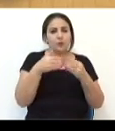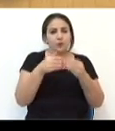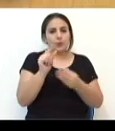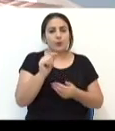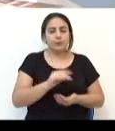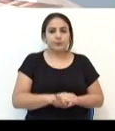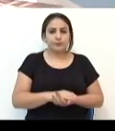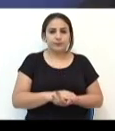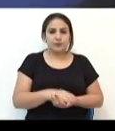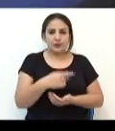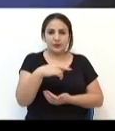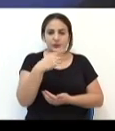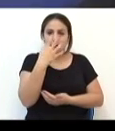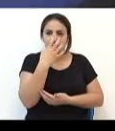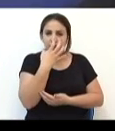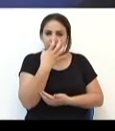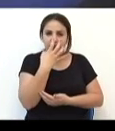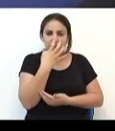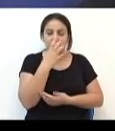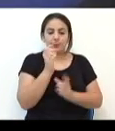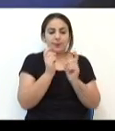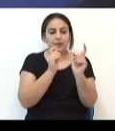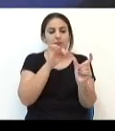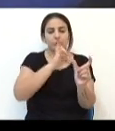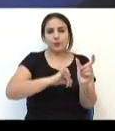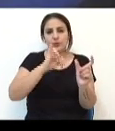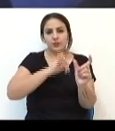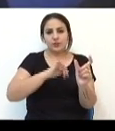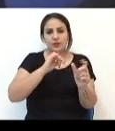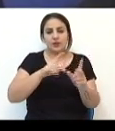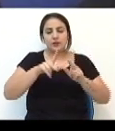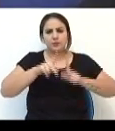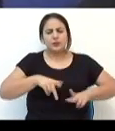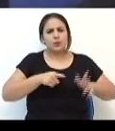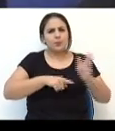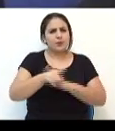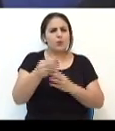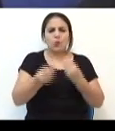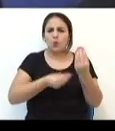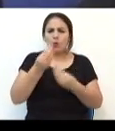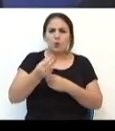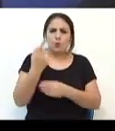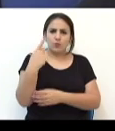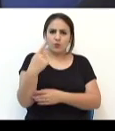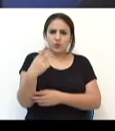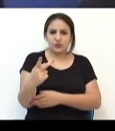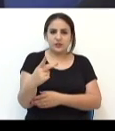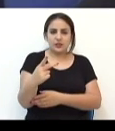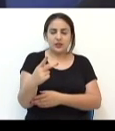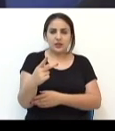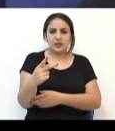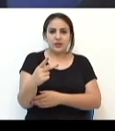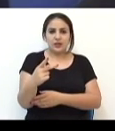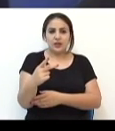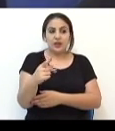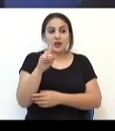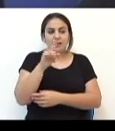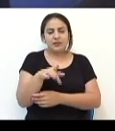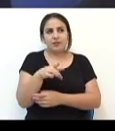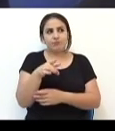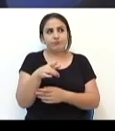programa. Esse encantamento pela palavra é que é importante. Então, as pessoas perguntam, como é que você, tendo pais